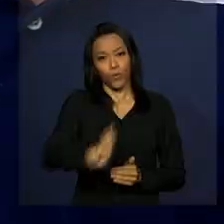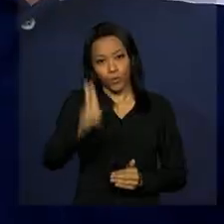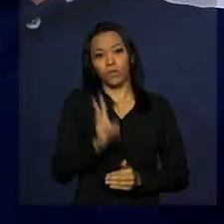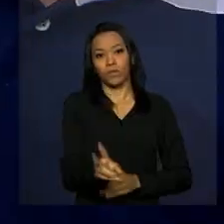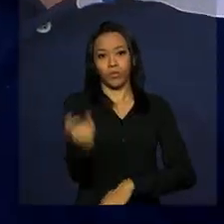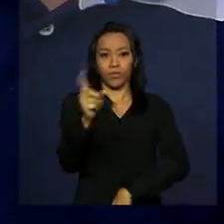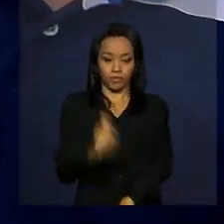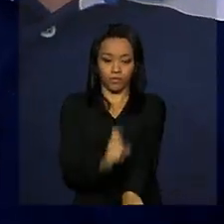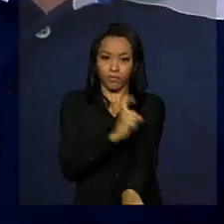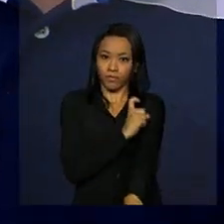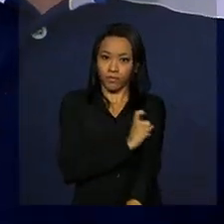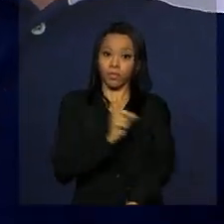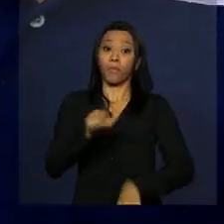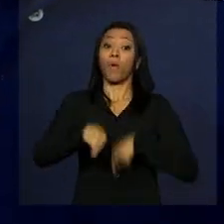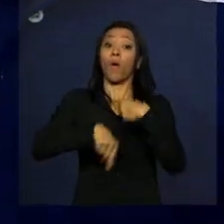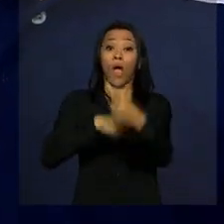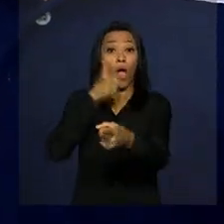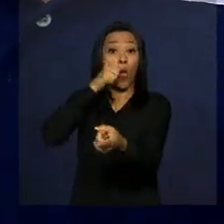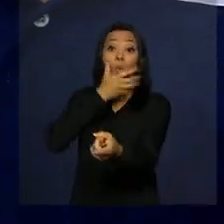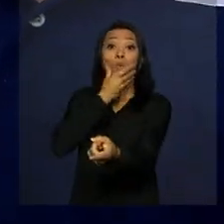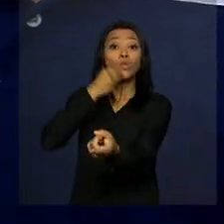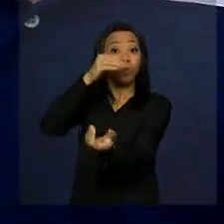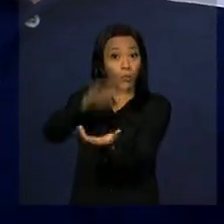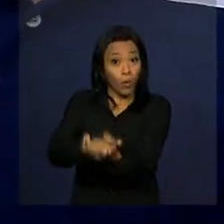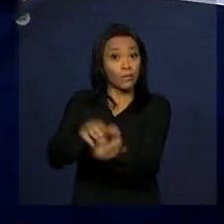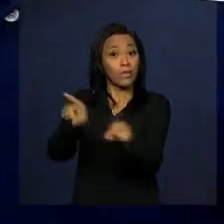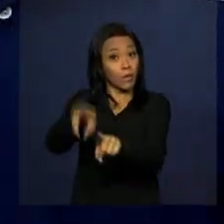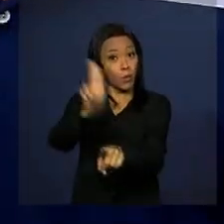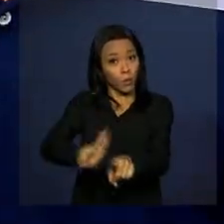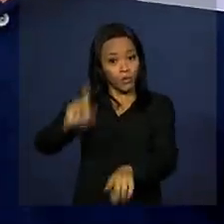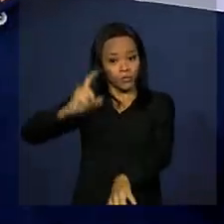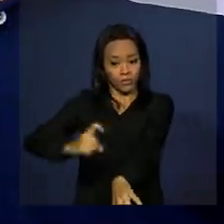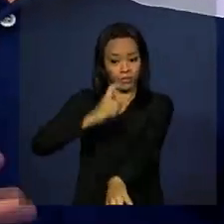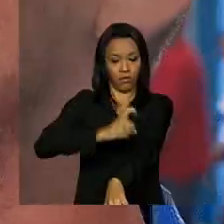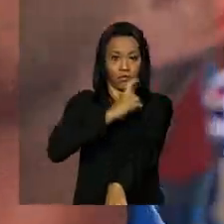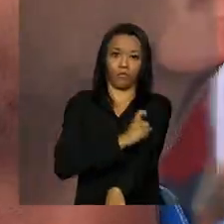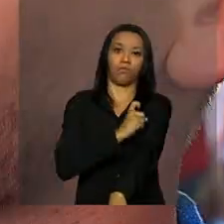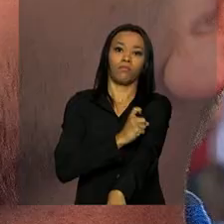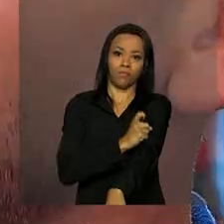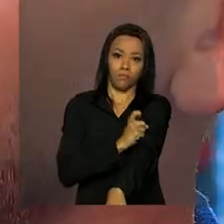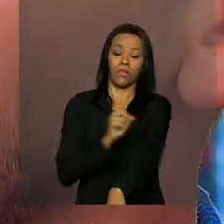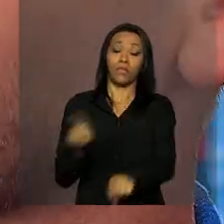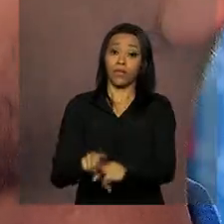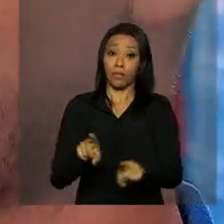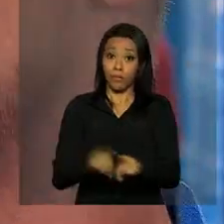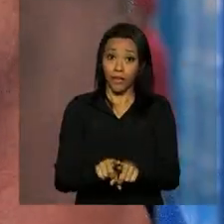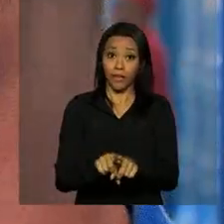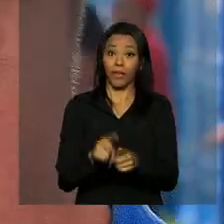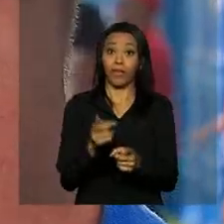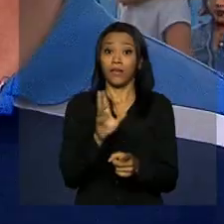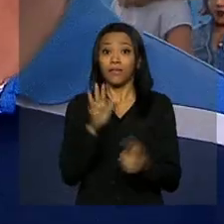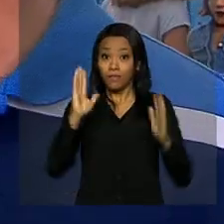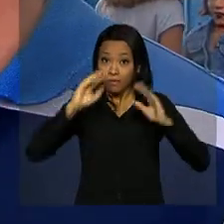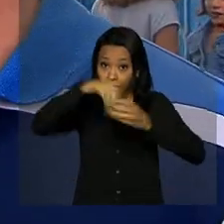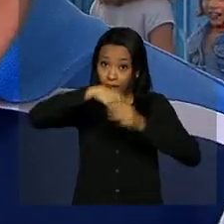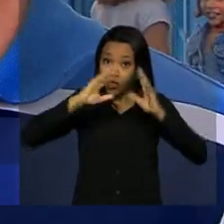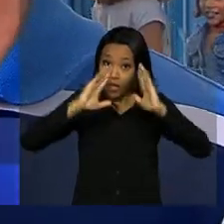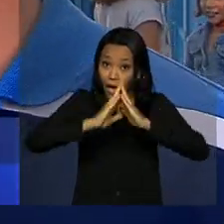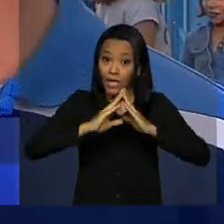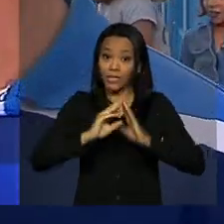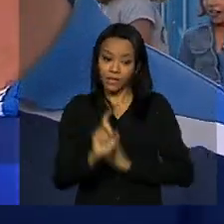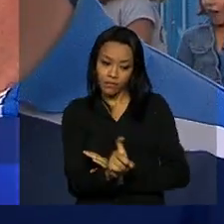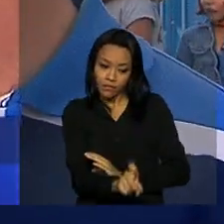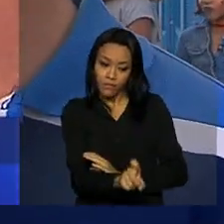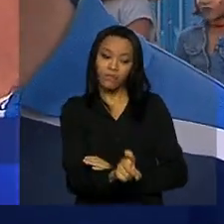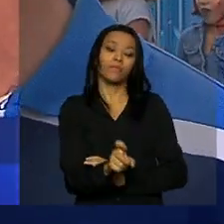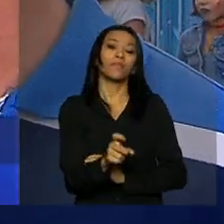sempre. O esposo de Emily também passa o repelente no corpo e coloca o produto em outros pontos da casa. Coloco o tomada